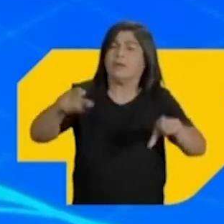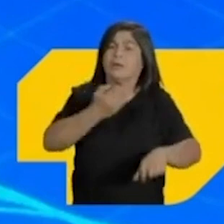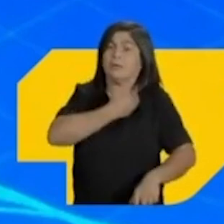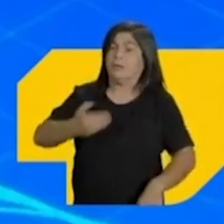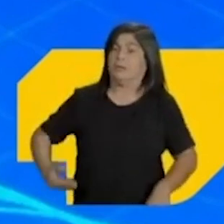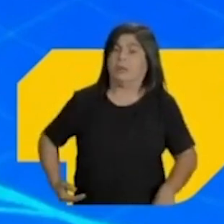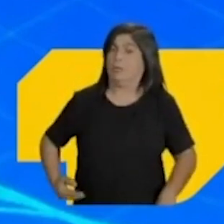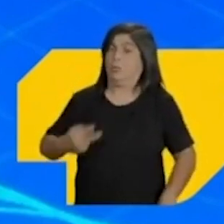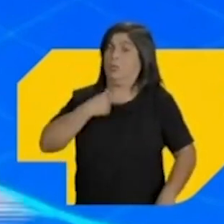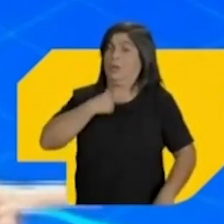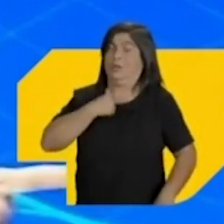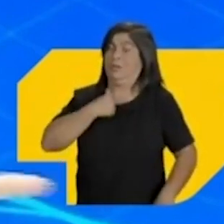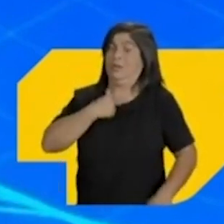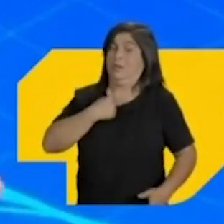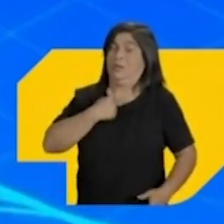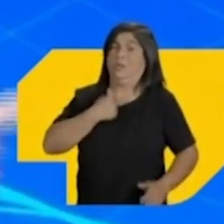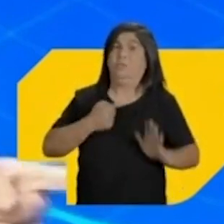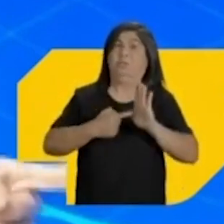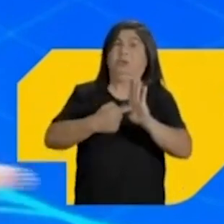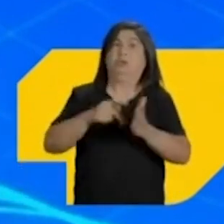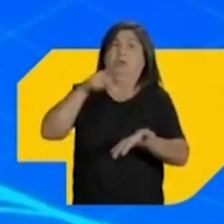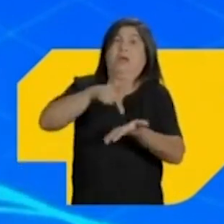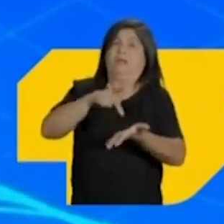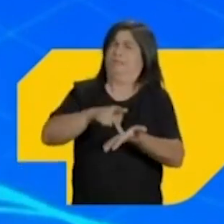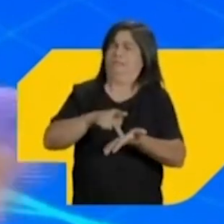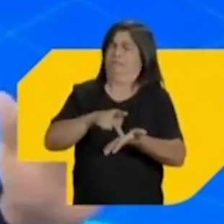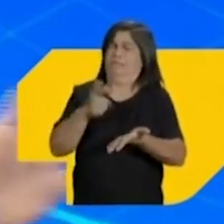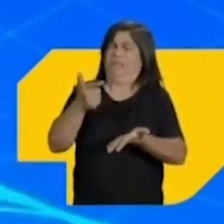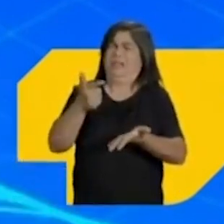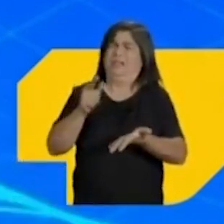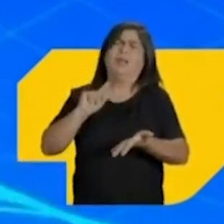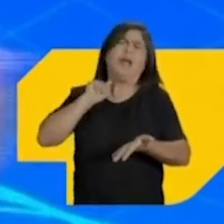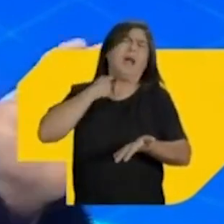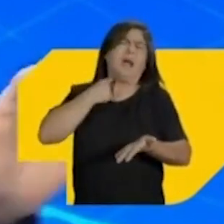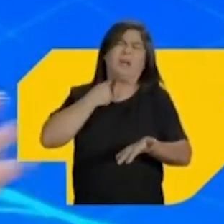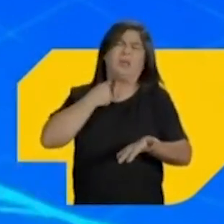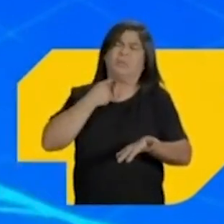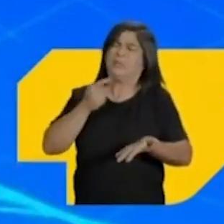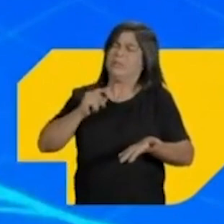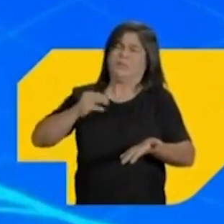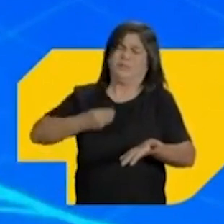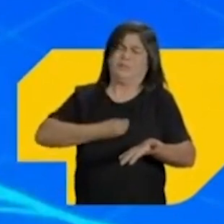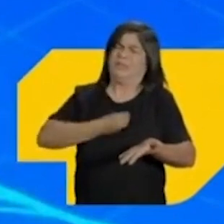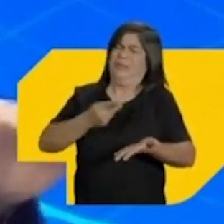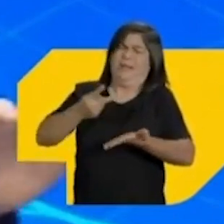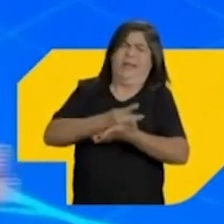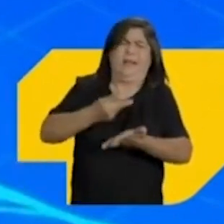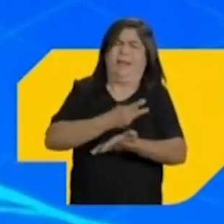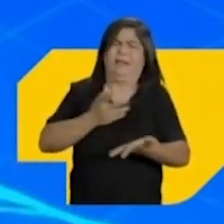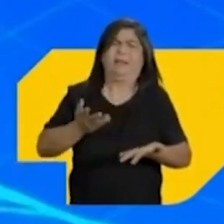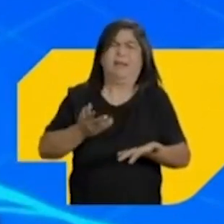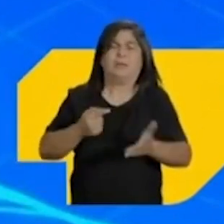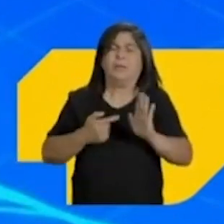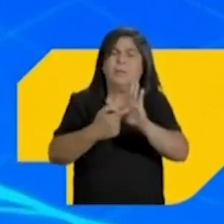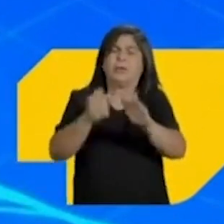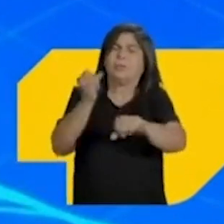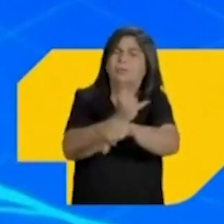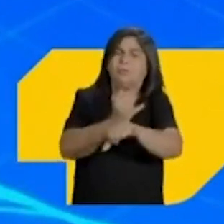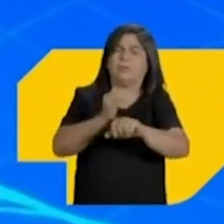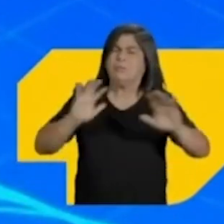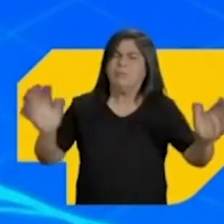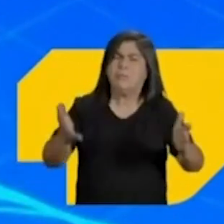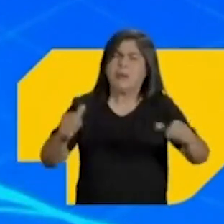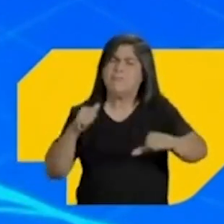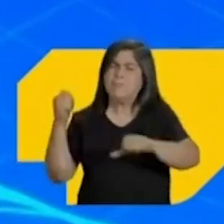melhorar a situação do nosso Estado. O atual governo não pode dizer que tem integridade. Já começa daí. Já começou tudo errado. Já começou todo podre. O que a gente quer